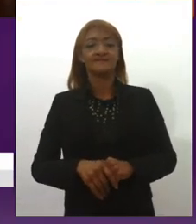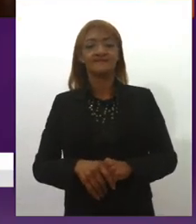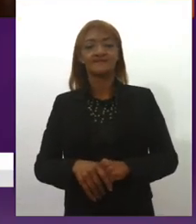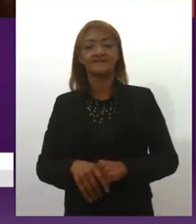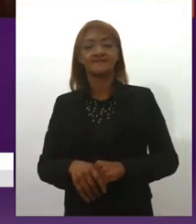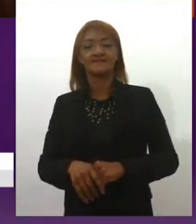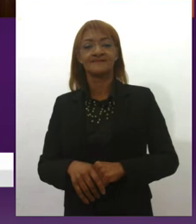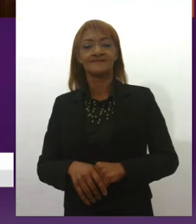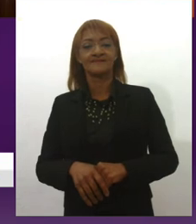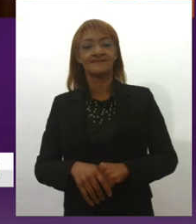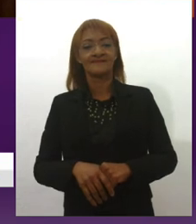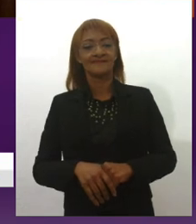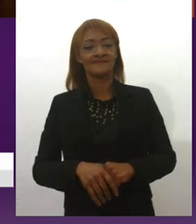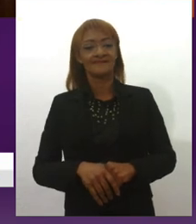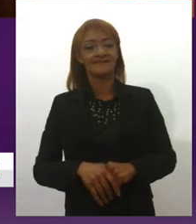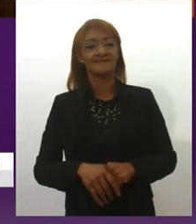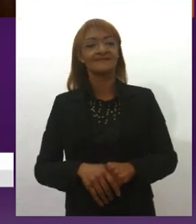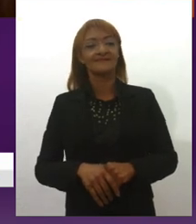Pode começar, Ana?